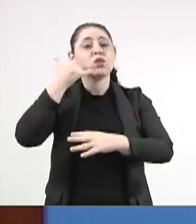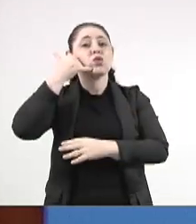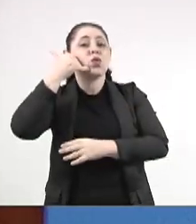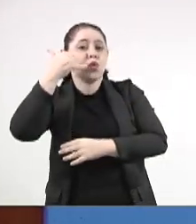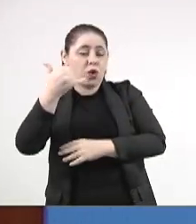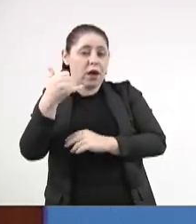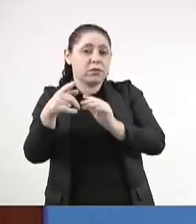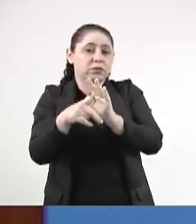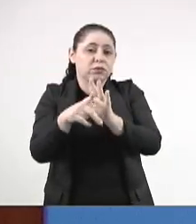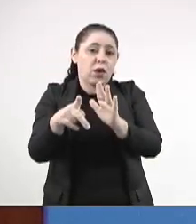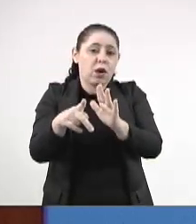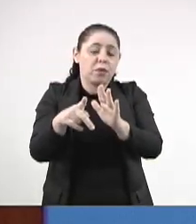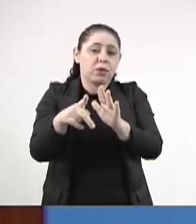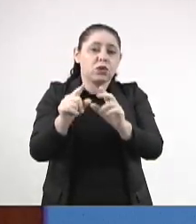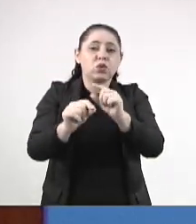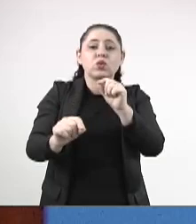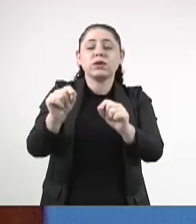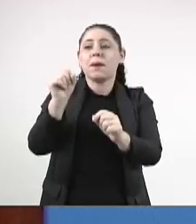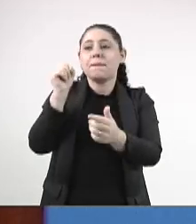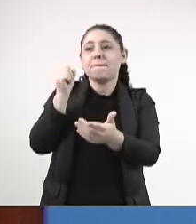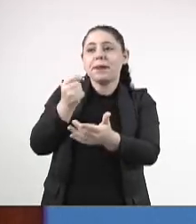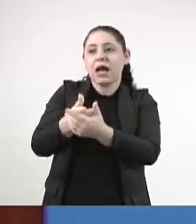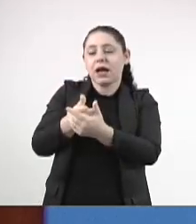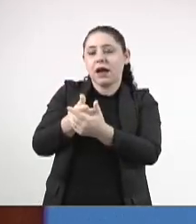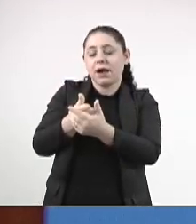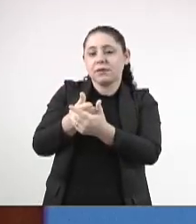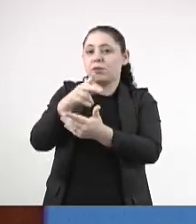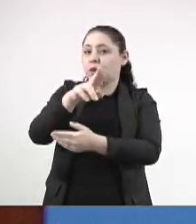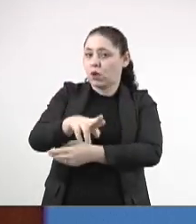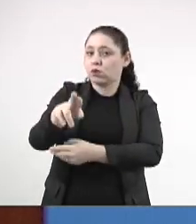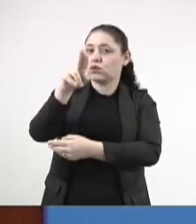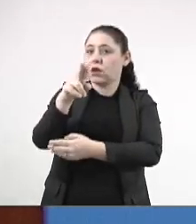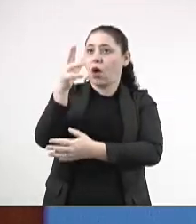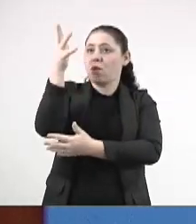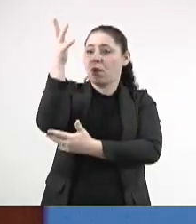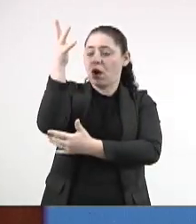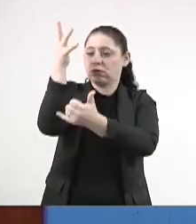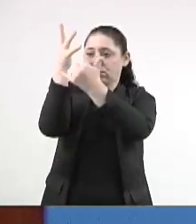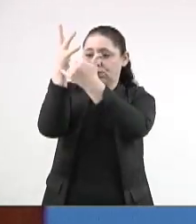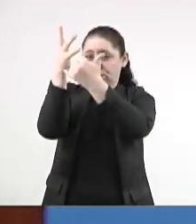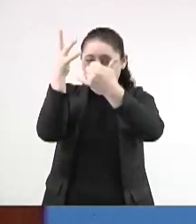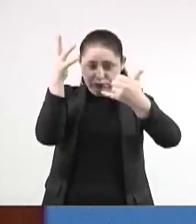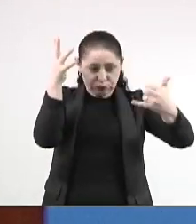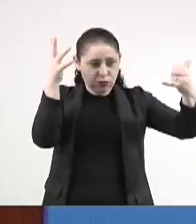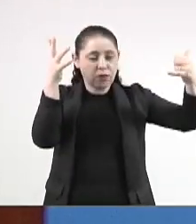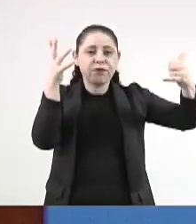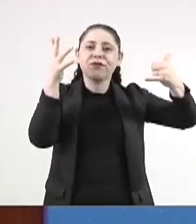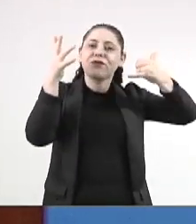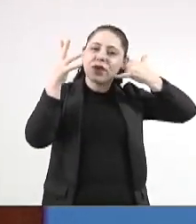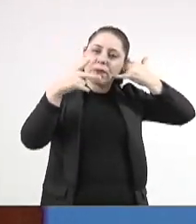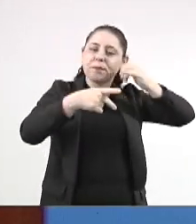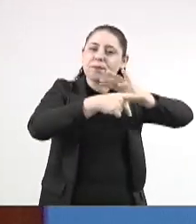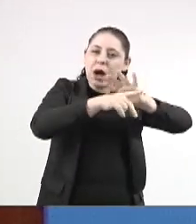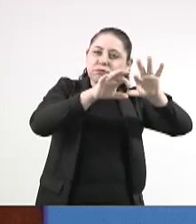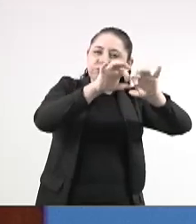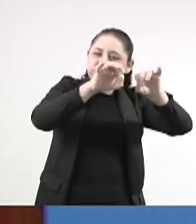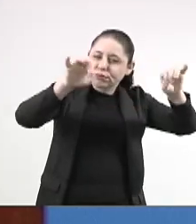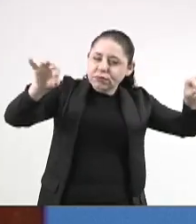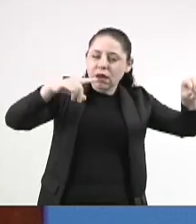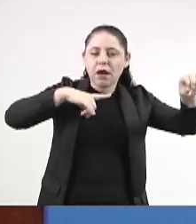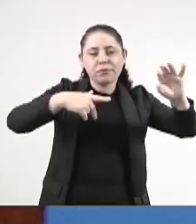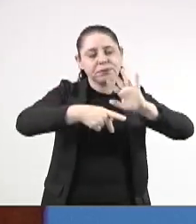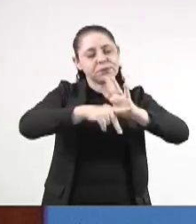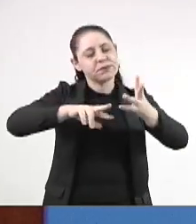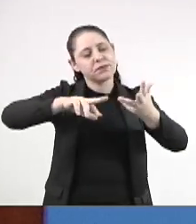elas alugam para usar esses postes e colocar lá os fios, os cabos, enfim.